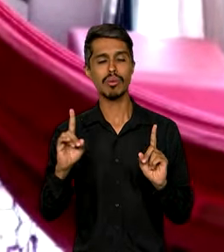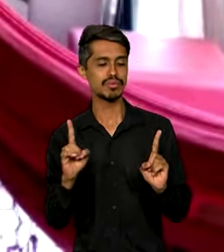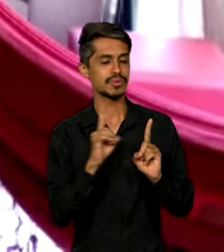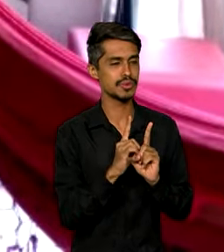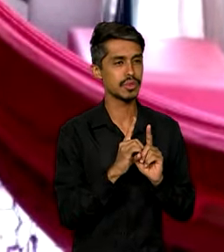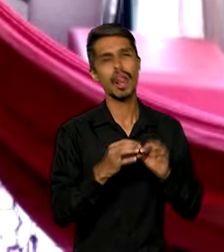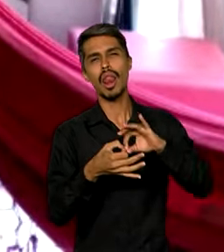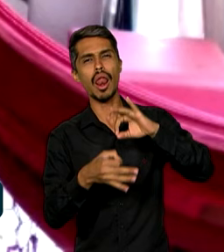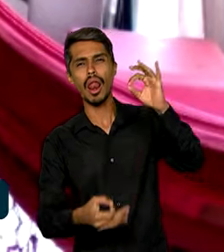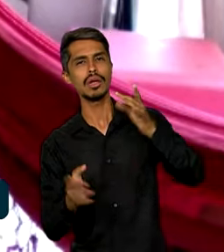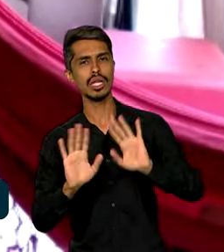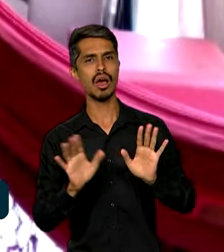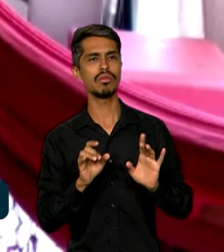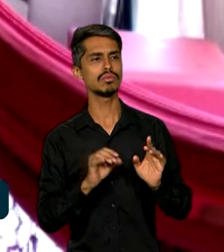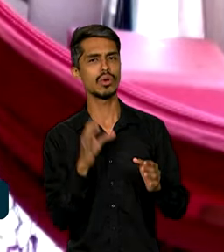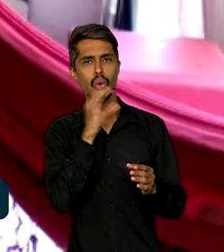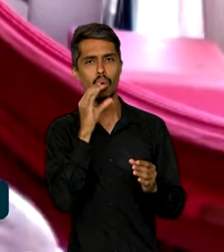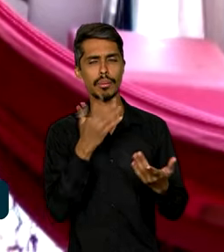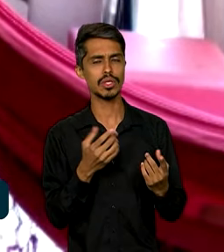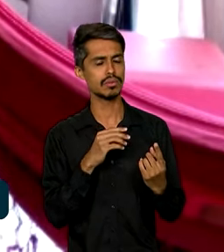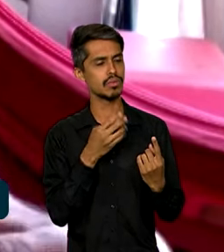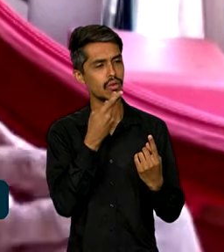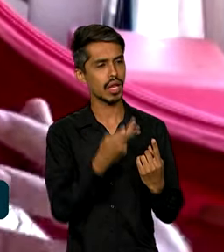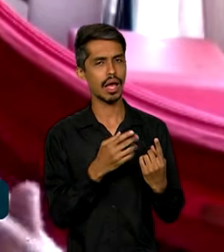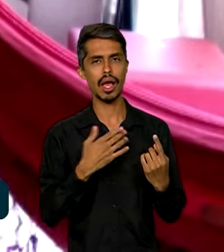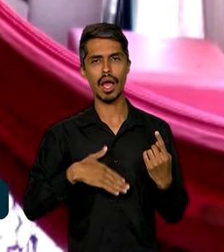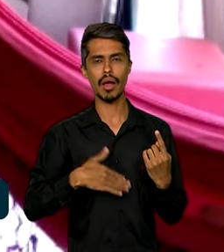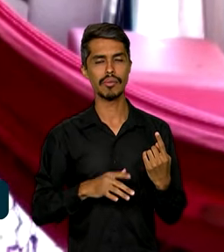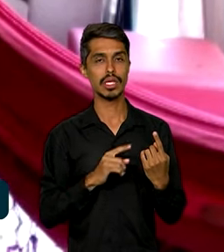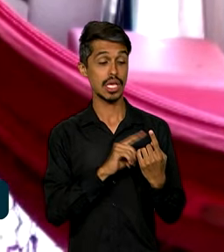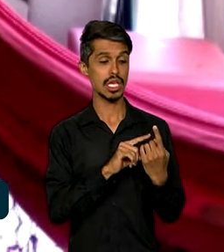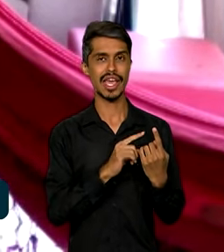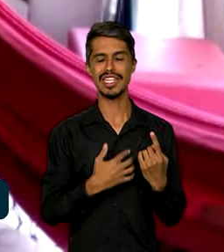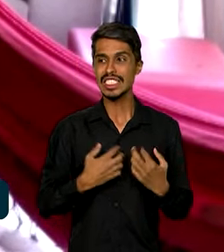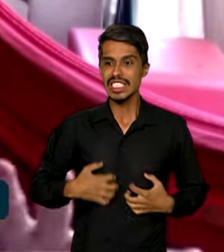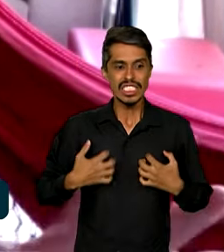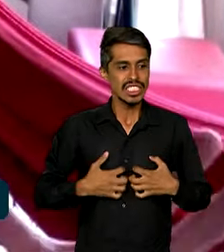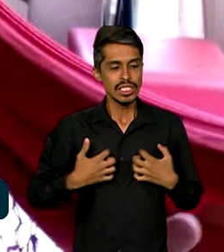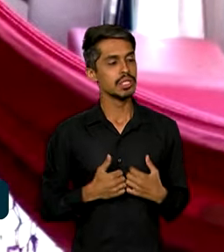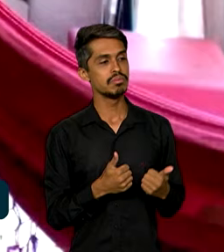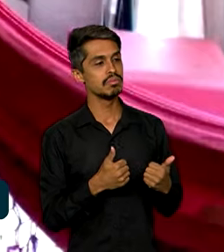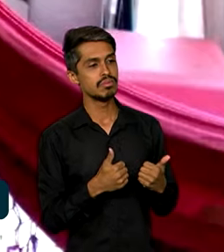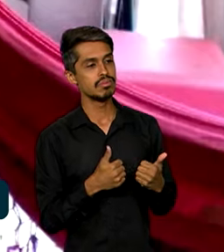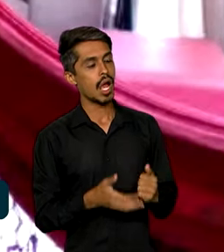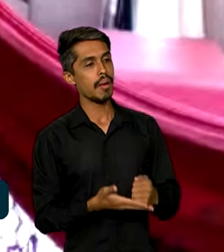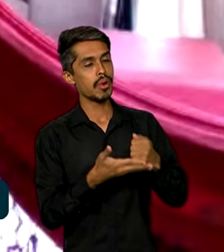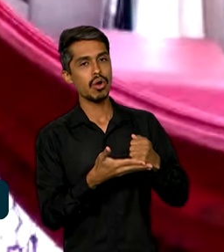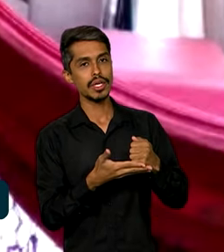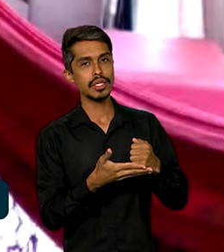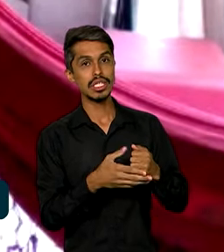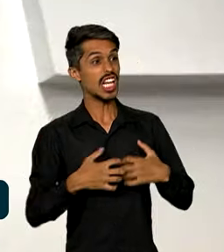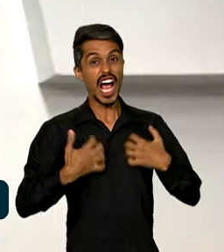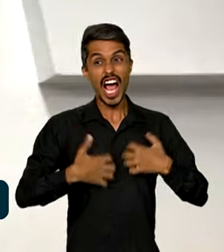conversas muito longas, entende? Deixar eles assim, conviver com aquele nervosismo, estar sempre amparando para eles não se